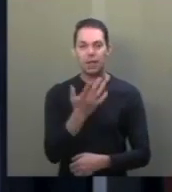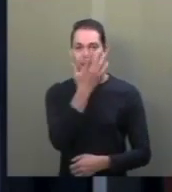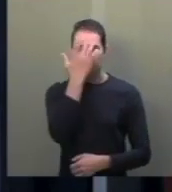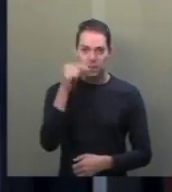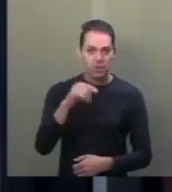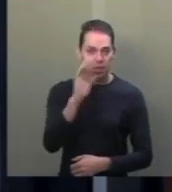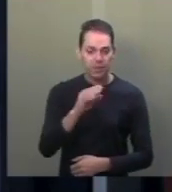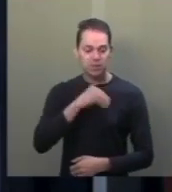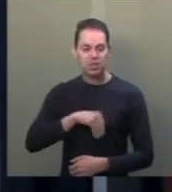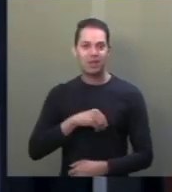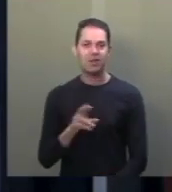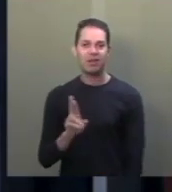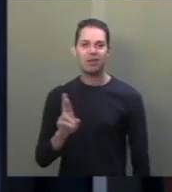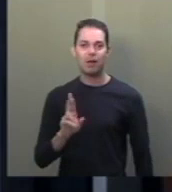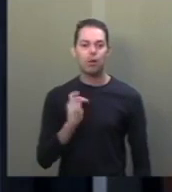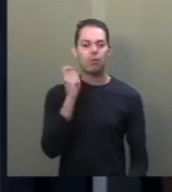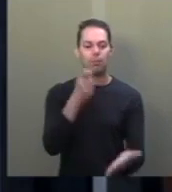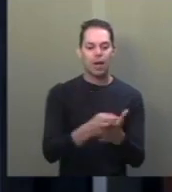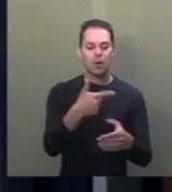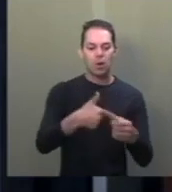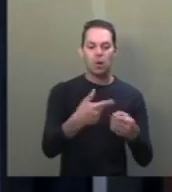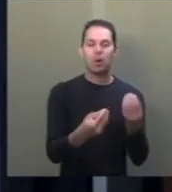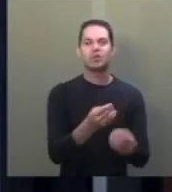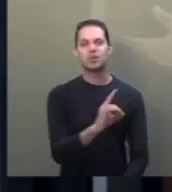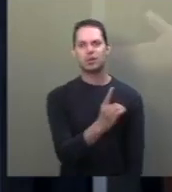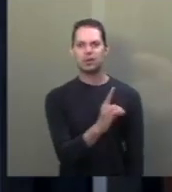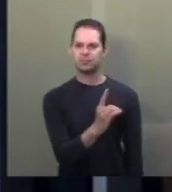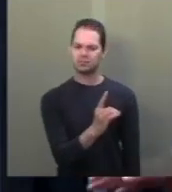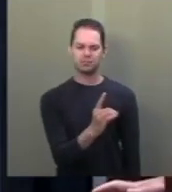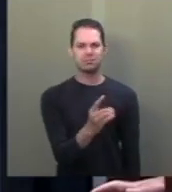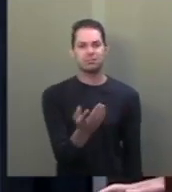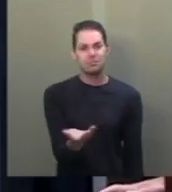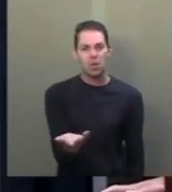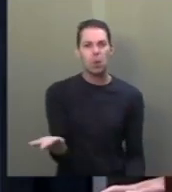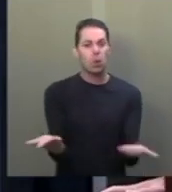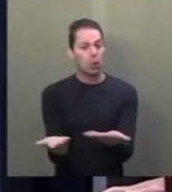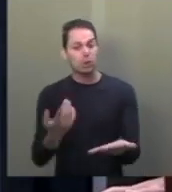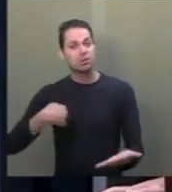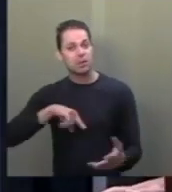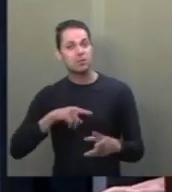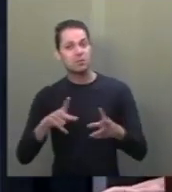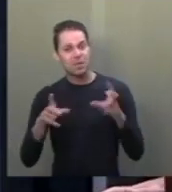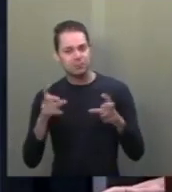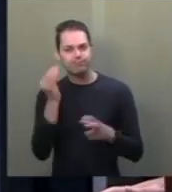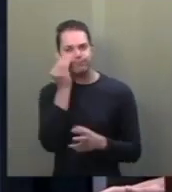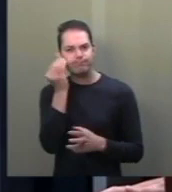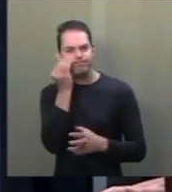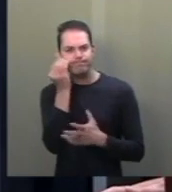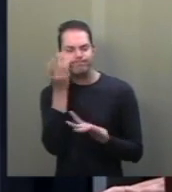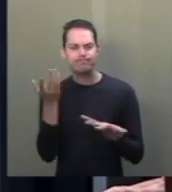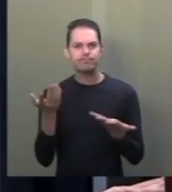paga o combustível em dólar. E hoje nós verificamos essa tentativa de